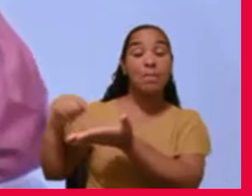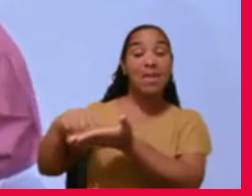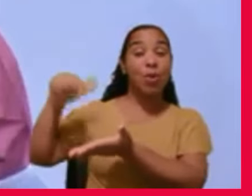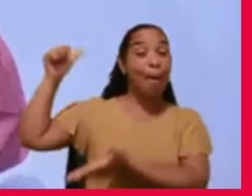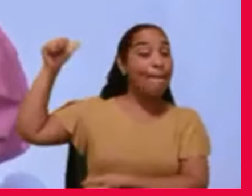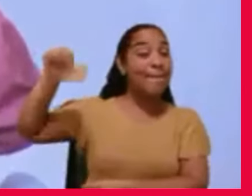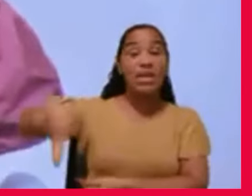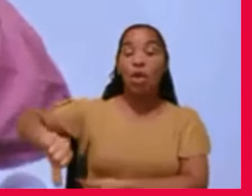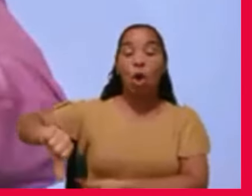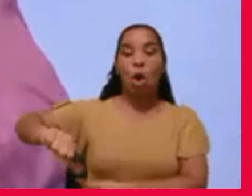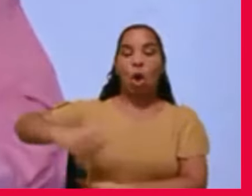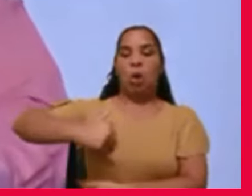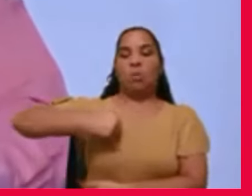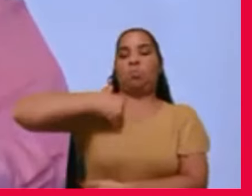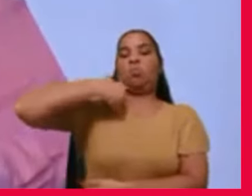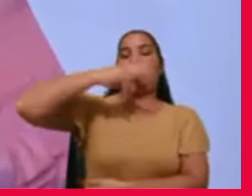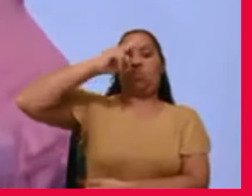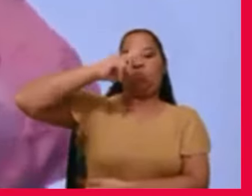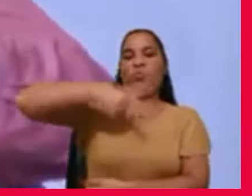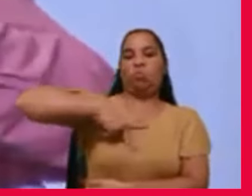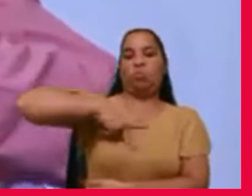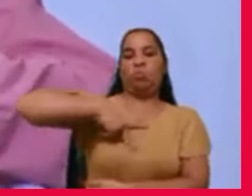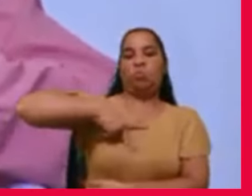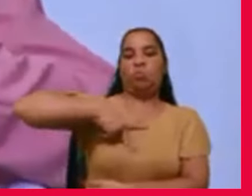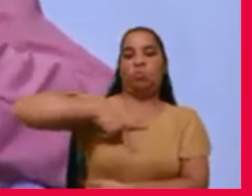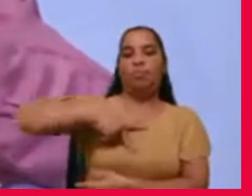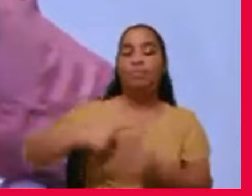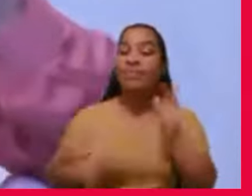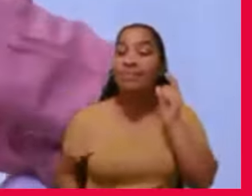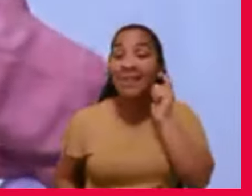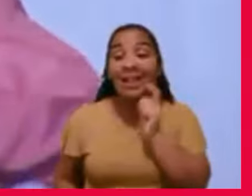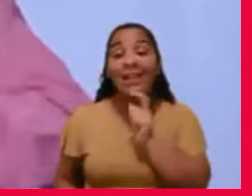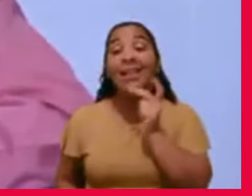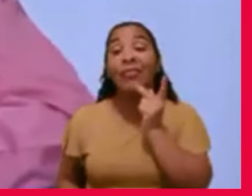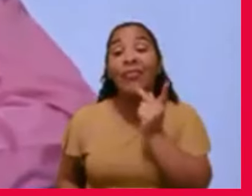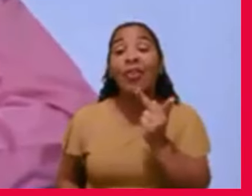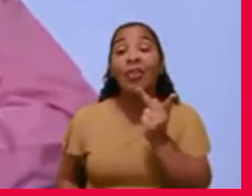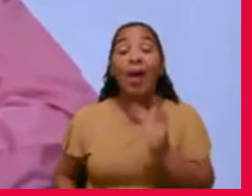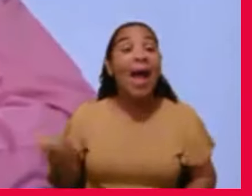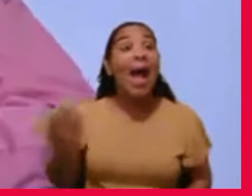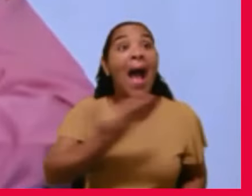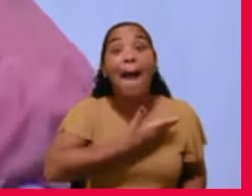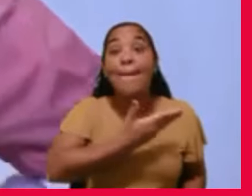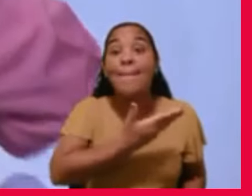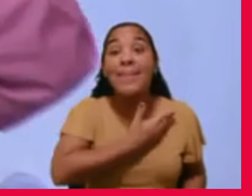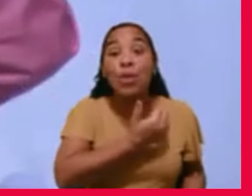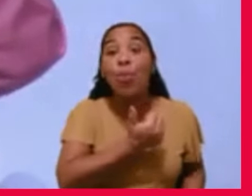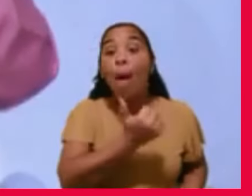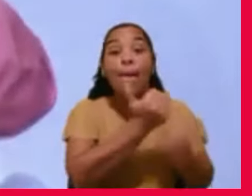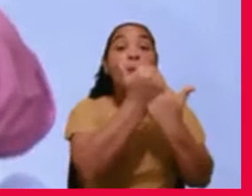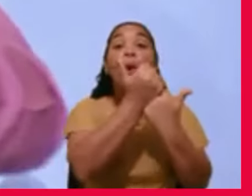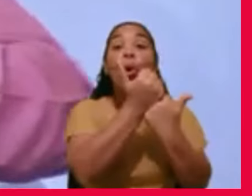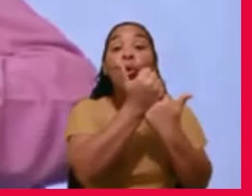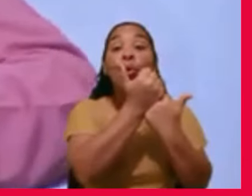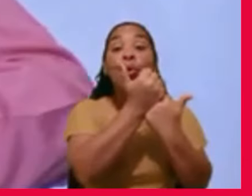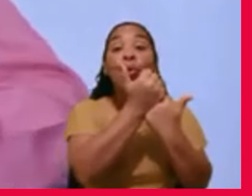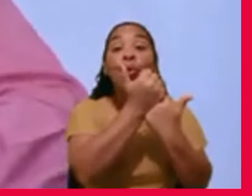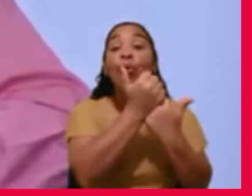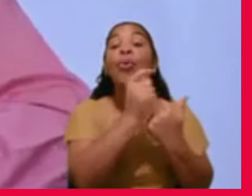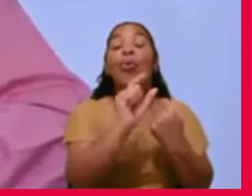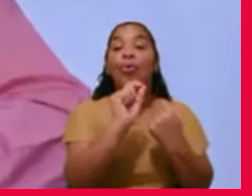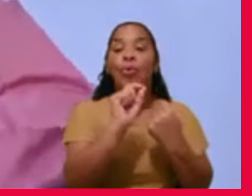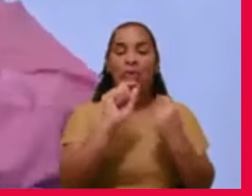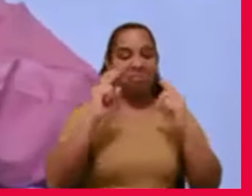é Allan Kardec puro, e qual é o maior amigo nosso? O altruísmo,